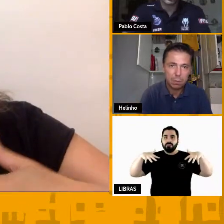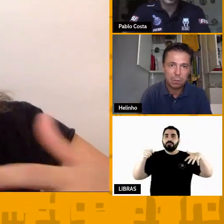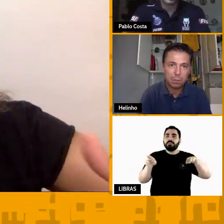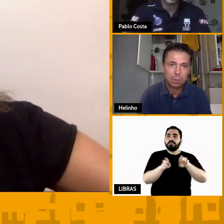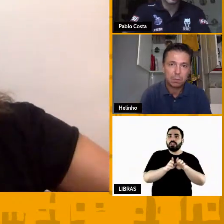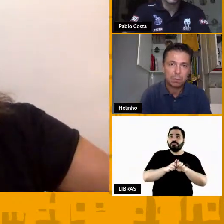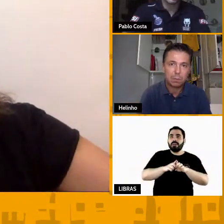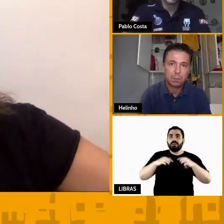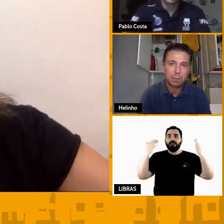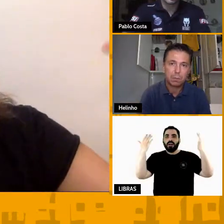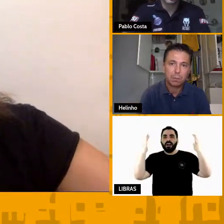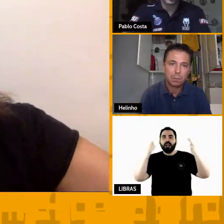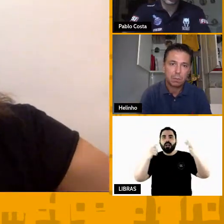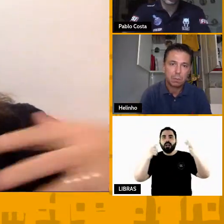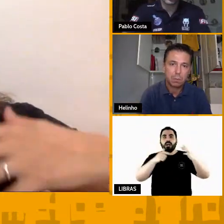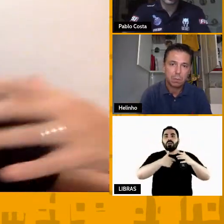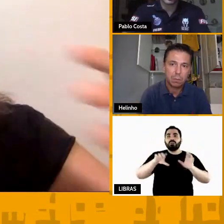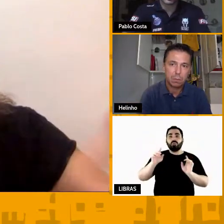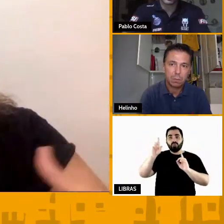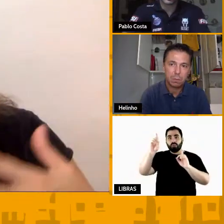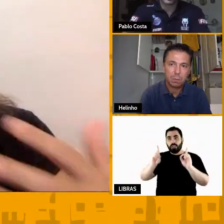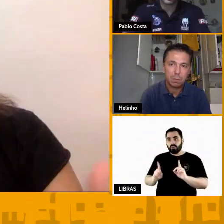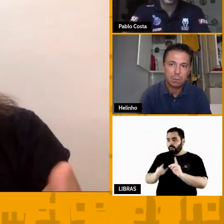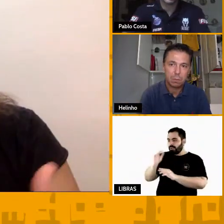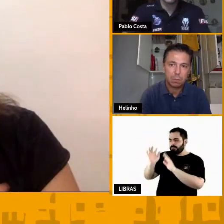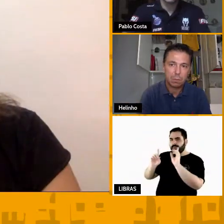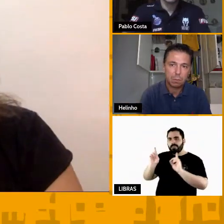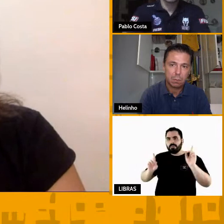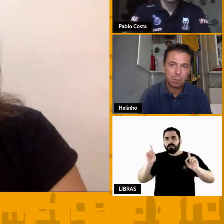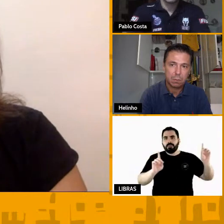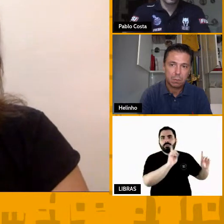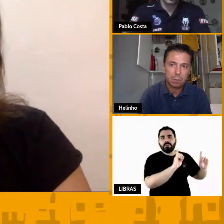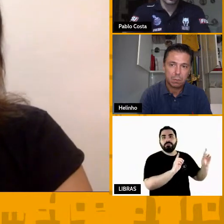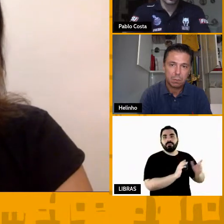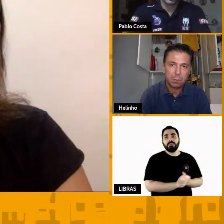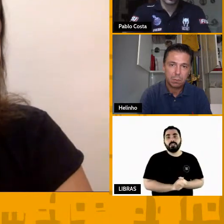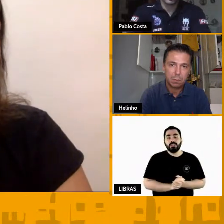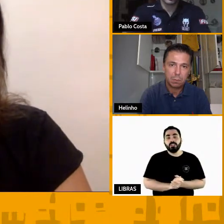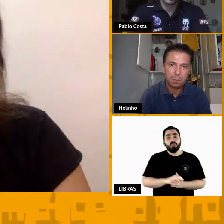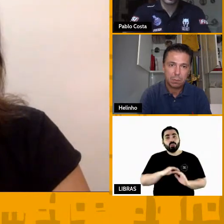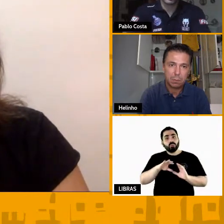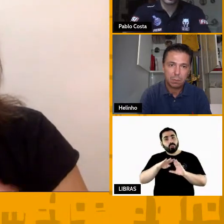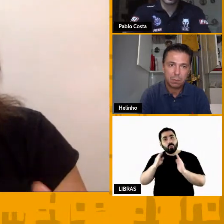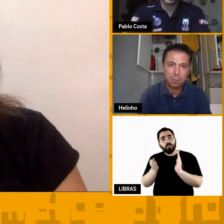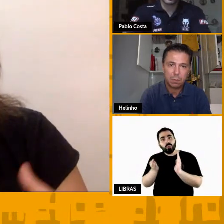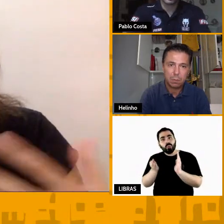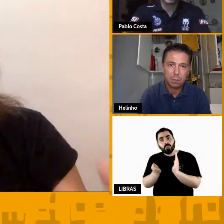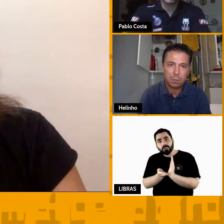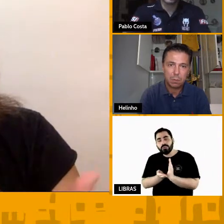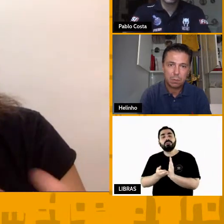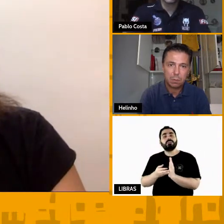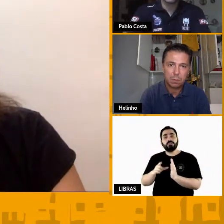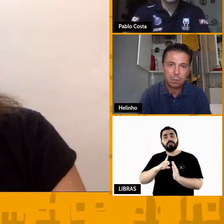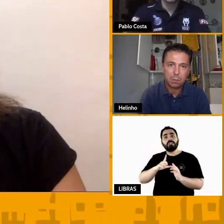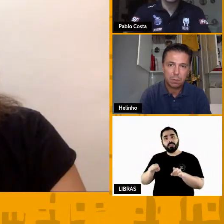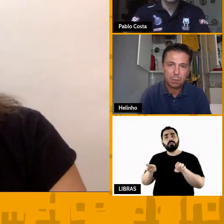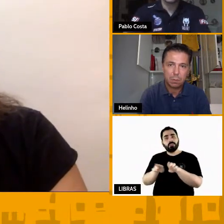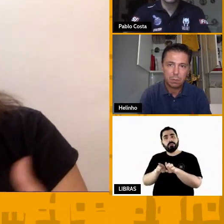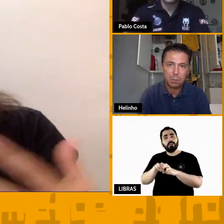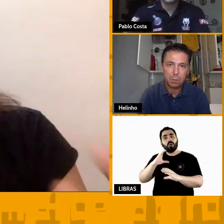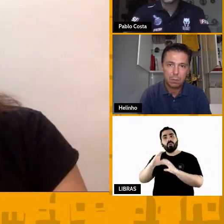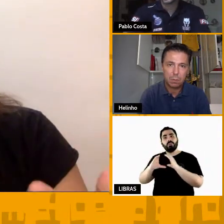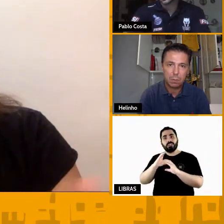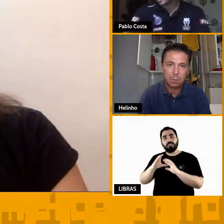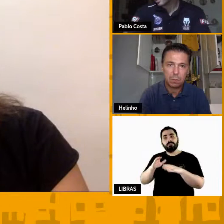diretoria dos clubes, tem um monte de fluxos de processos comunicativos acontecendo. E a é a gente ir refletindo um pouco